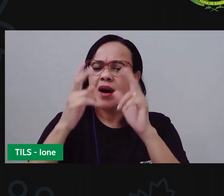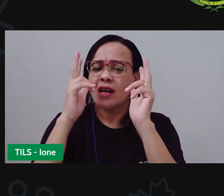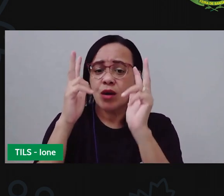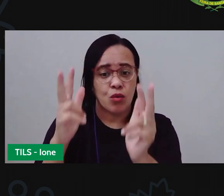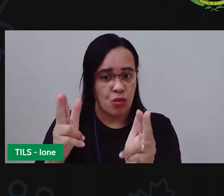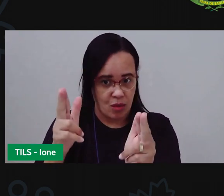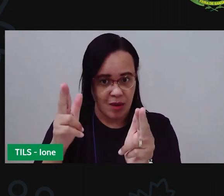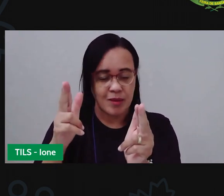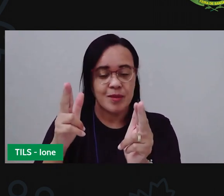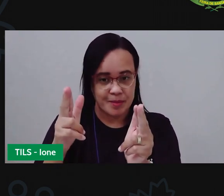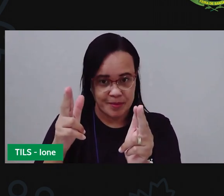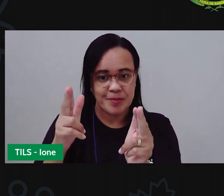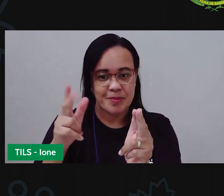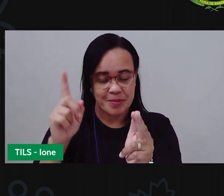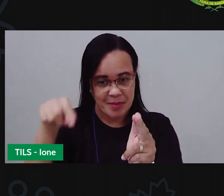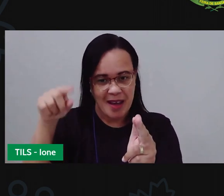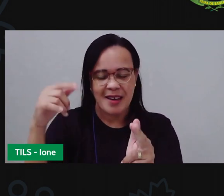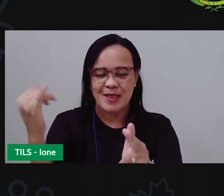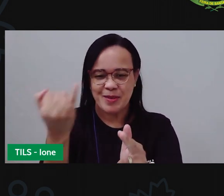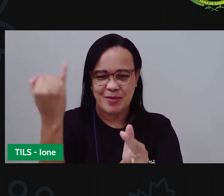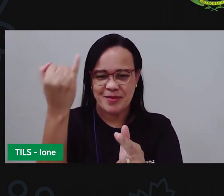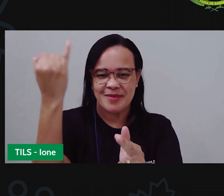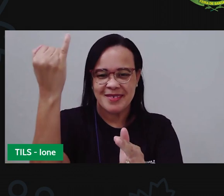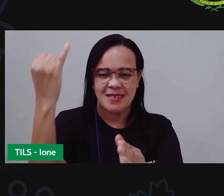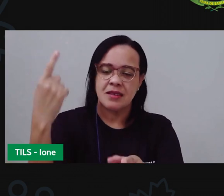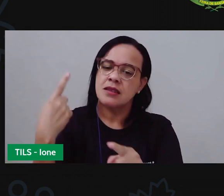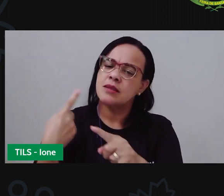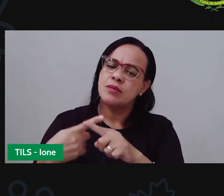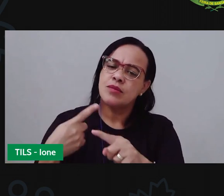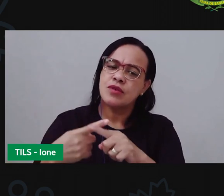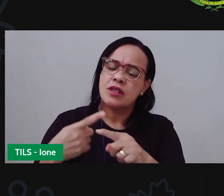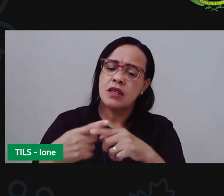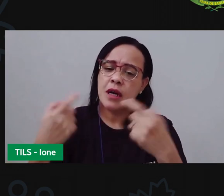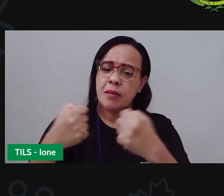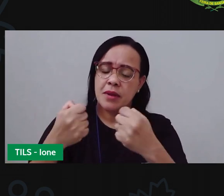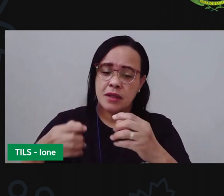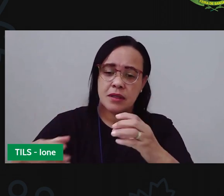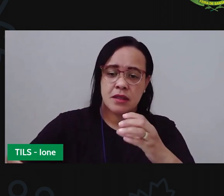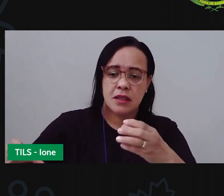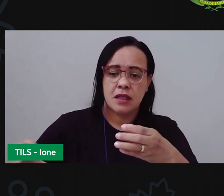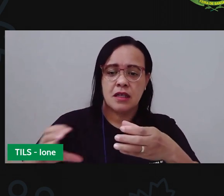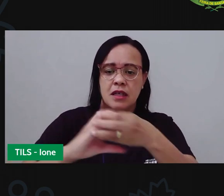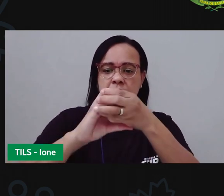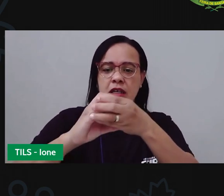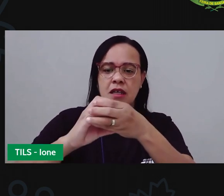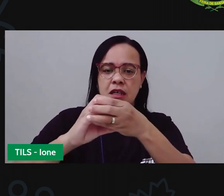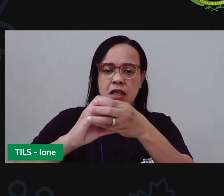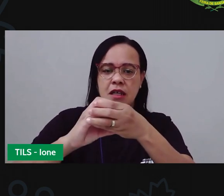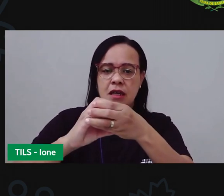do mesmo tamanho porque elas vão precisar encaixar uma na outra ó